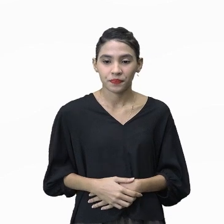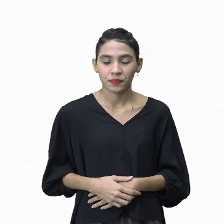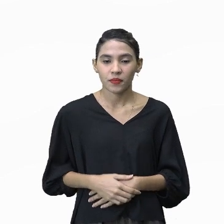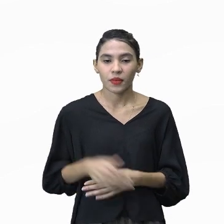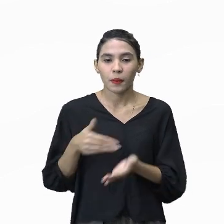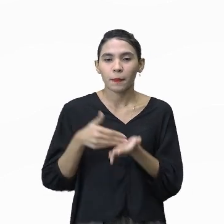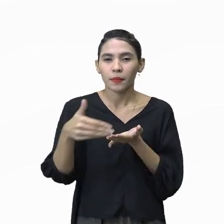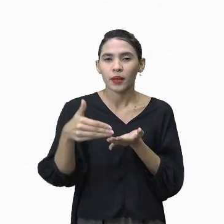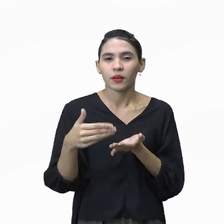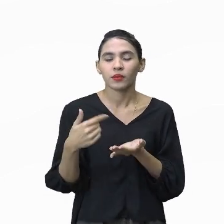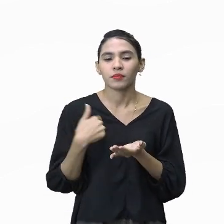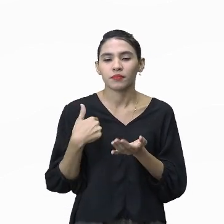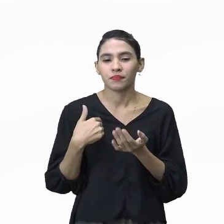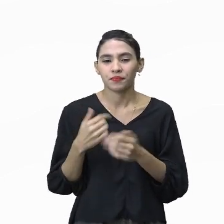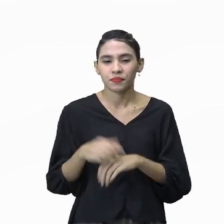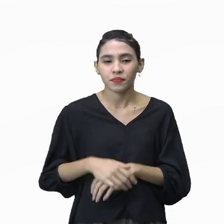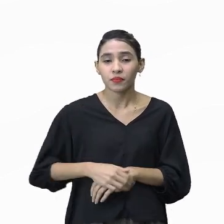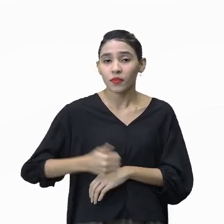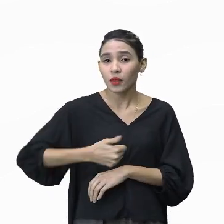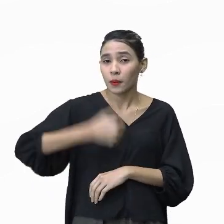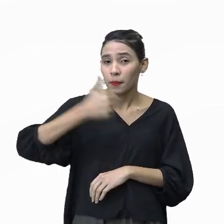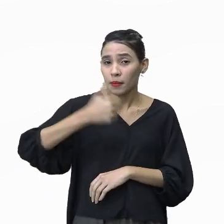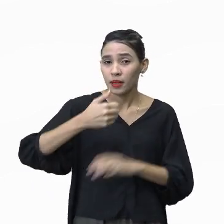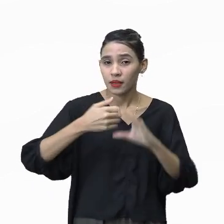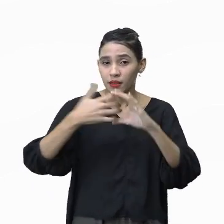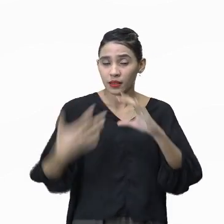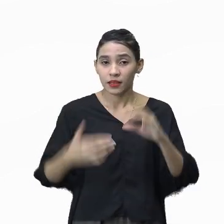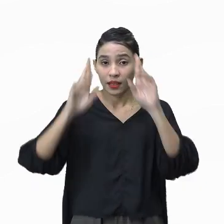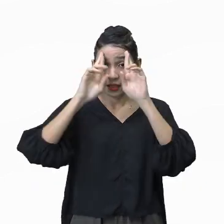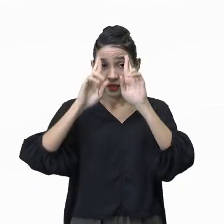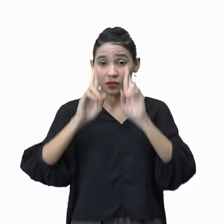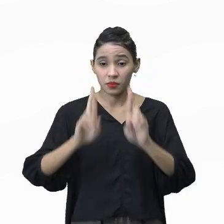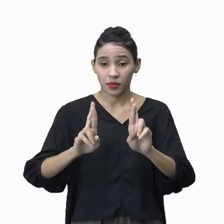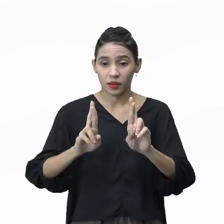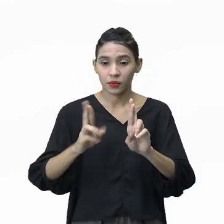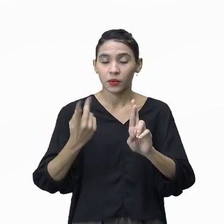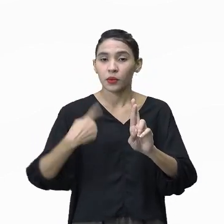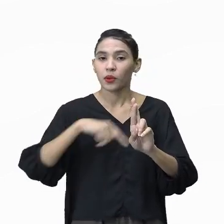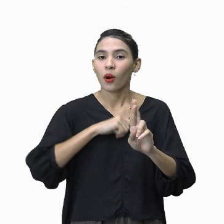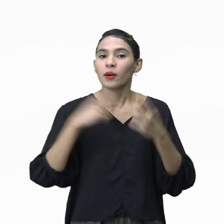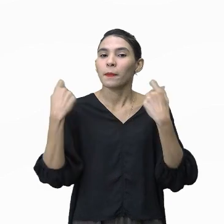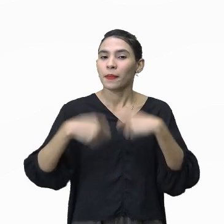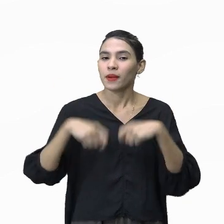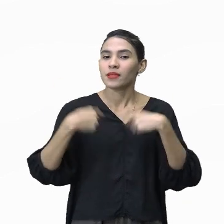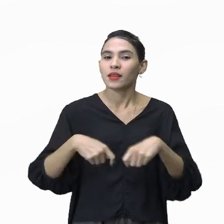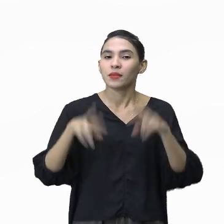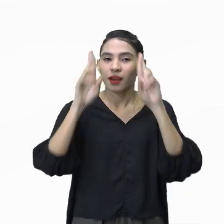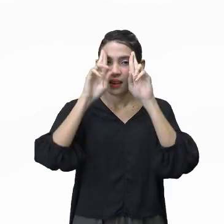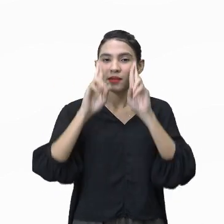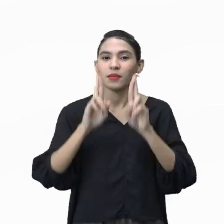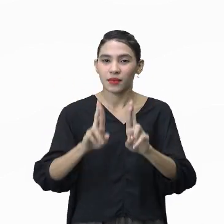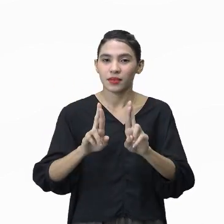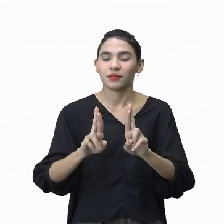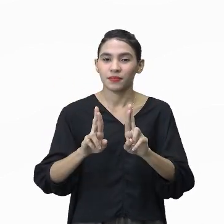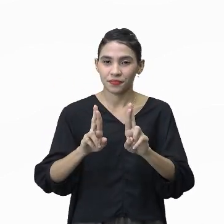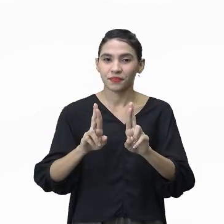inicialmente, eu vou colocar ali como primeiro elemento de respeito, nós precisamos respeitar a